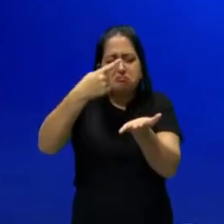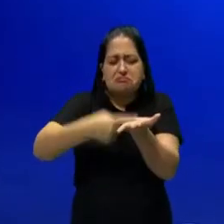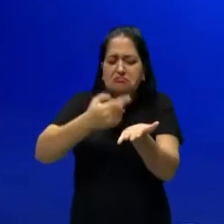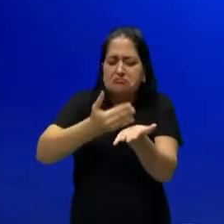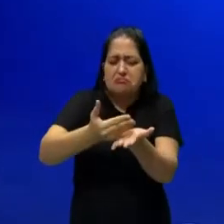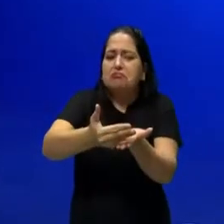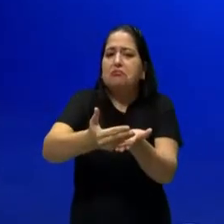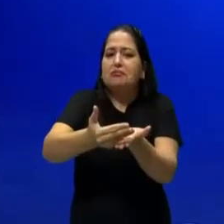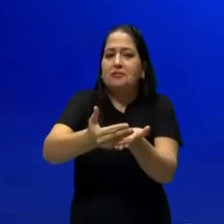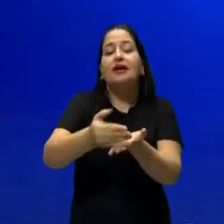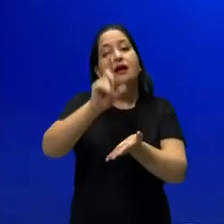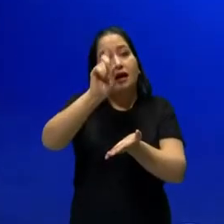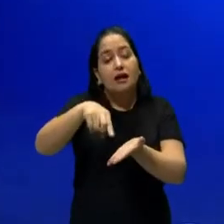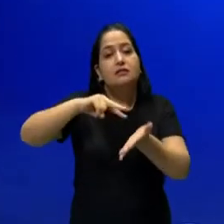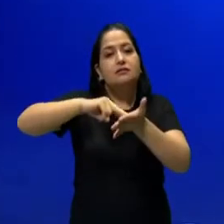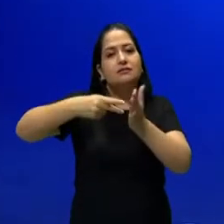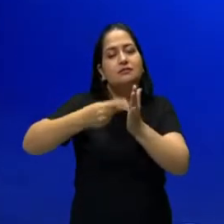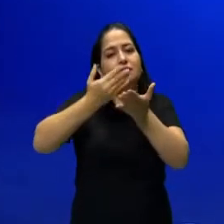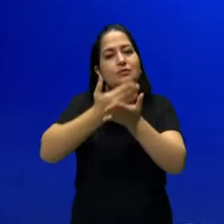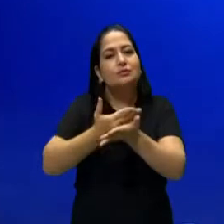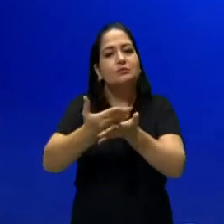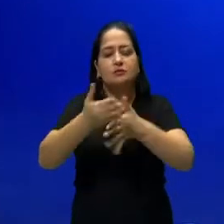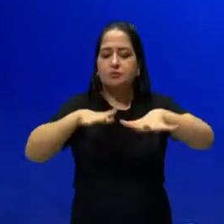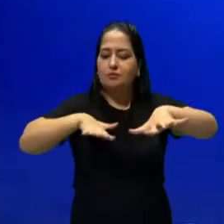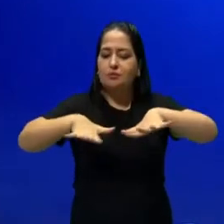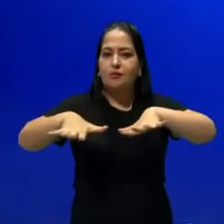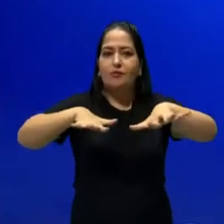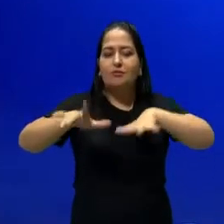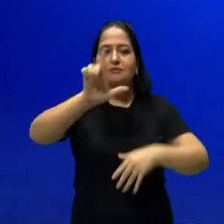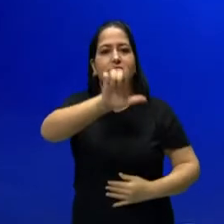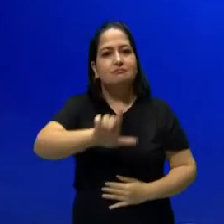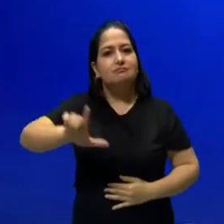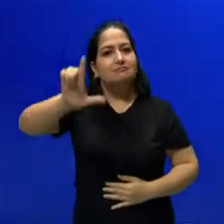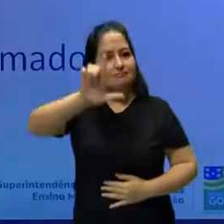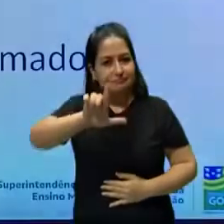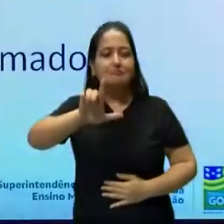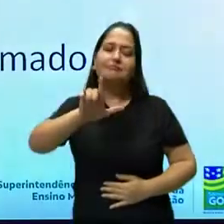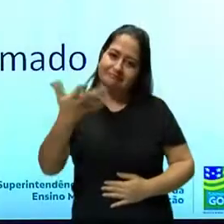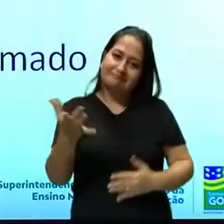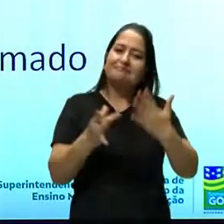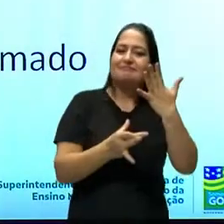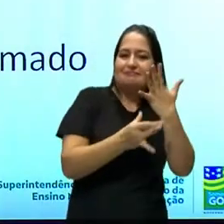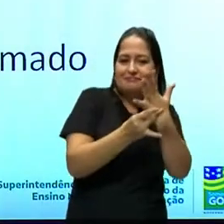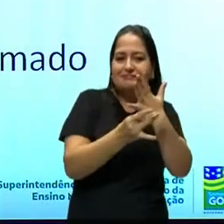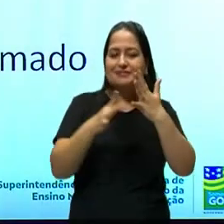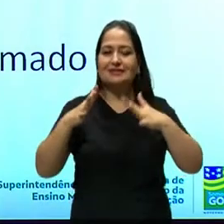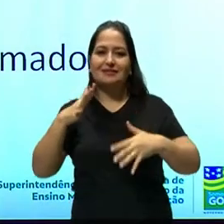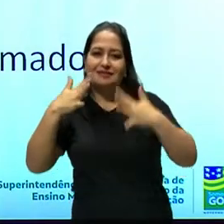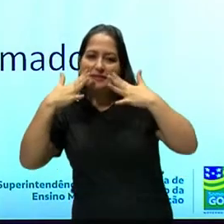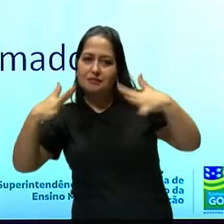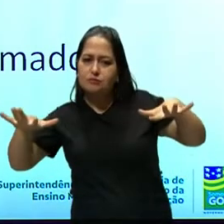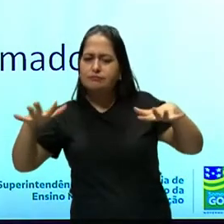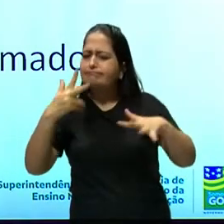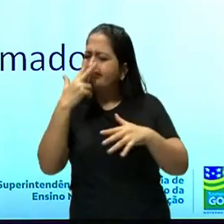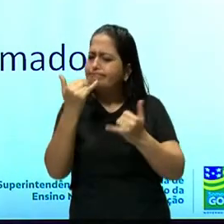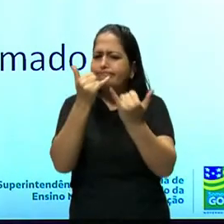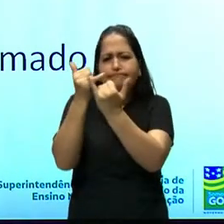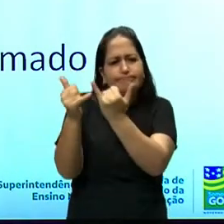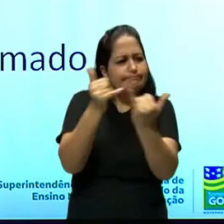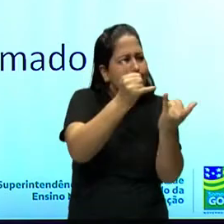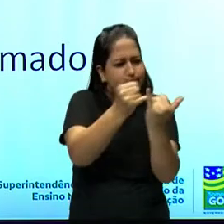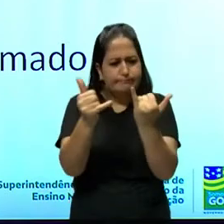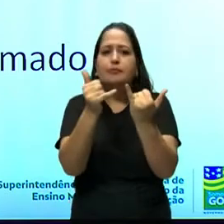quando começa esse movimento literário. E o realismo e o naturalismo são duas escolas bem parecidas, bem